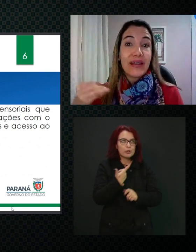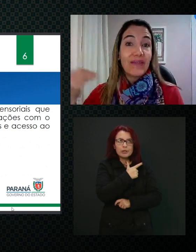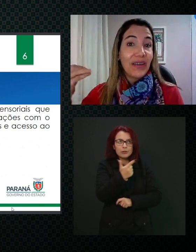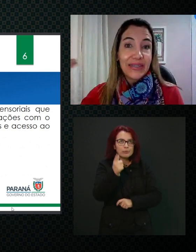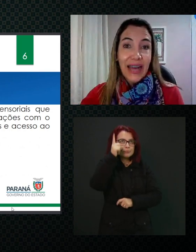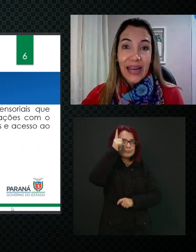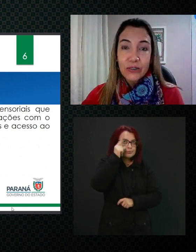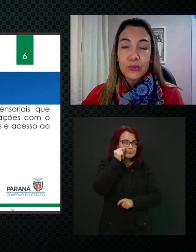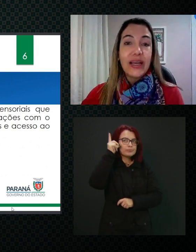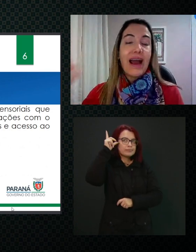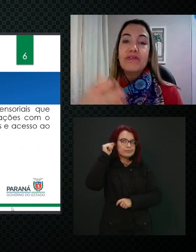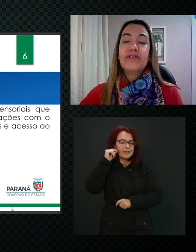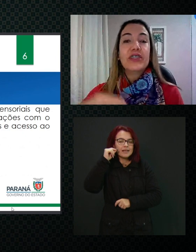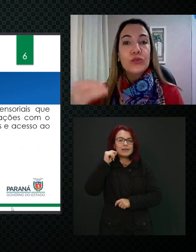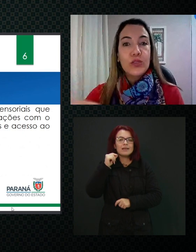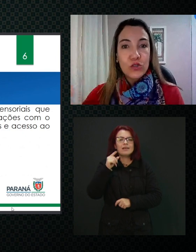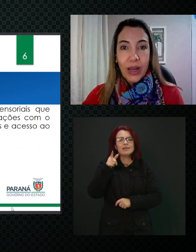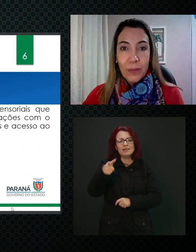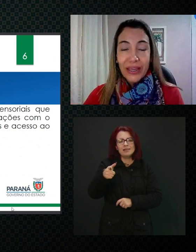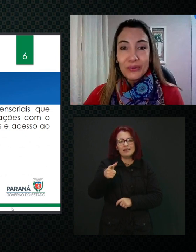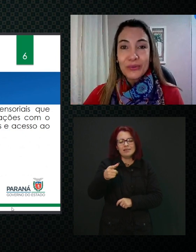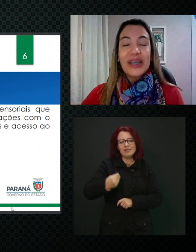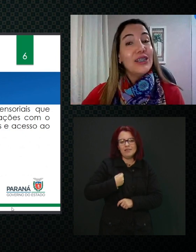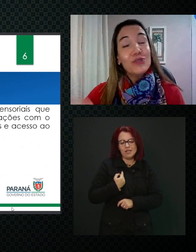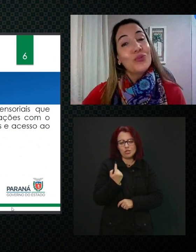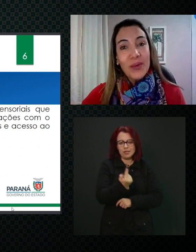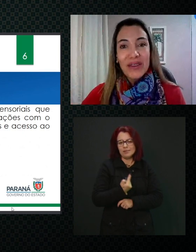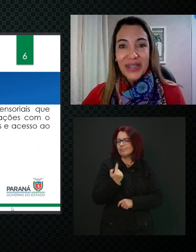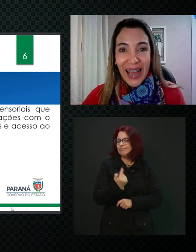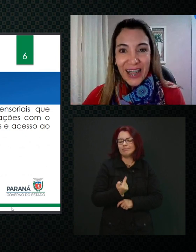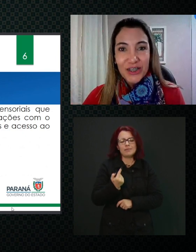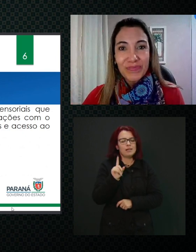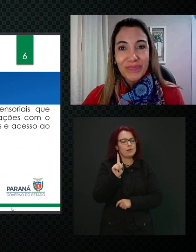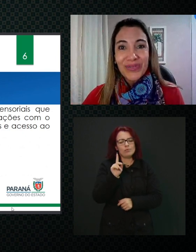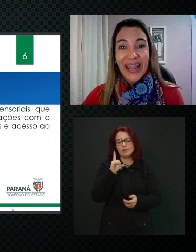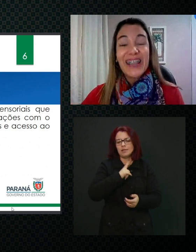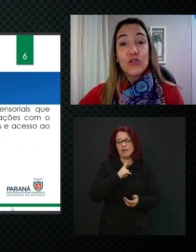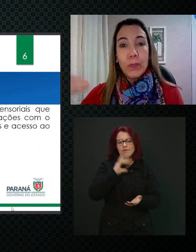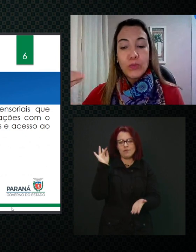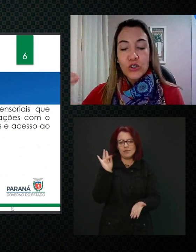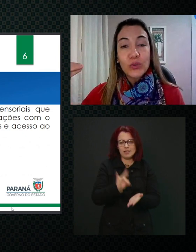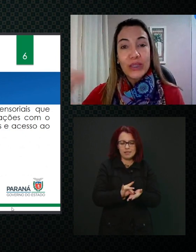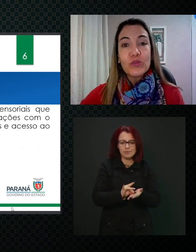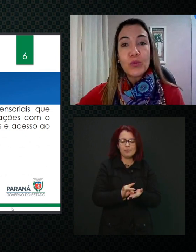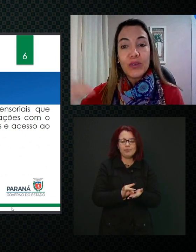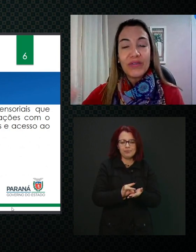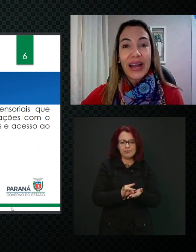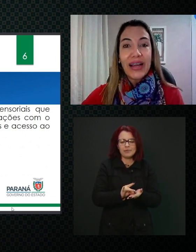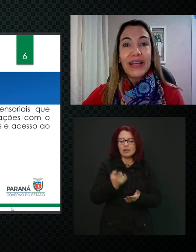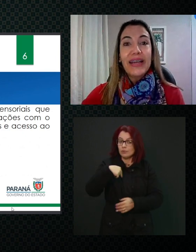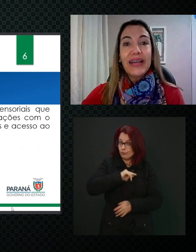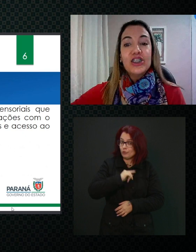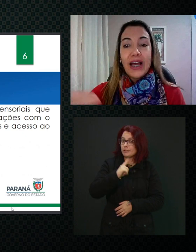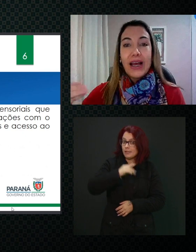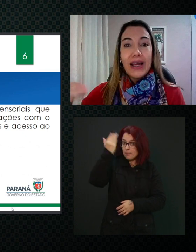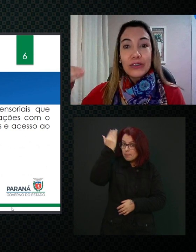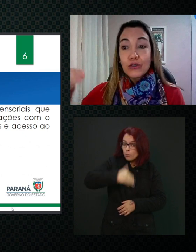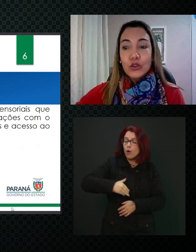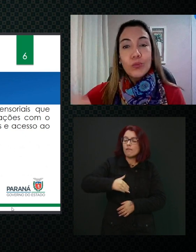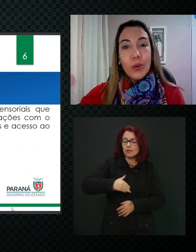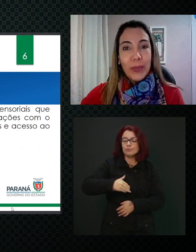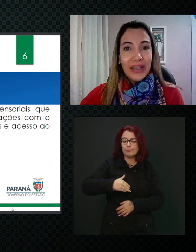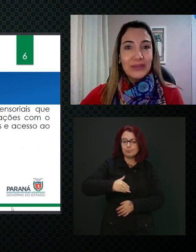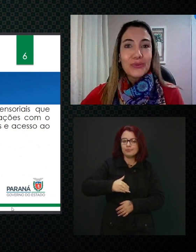sujeito está fadado a viver no isolamento, isso não é verdade. Isso nós podemos provar já